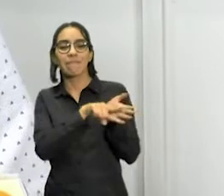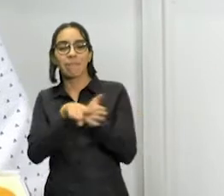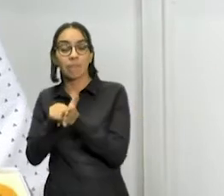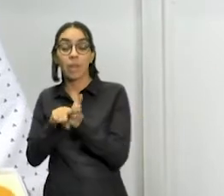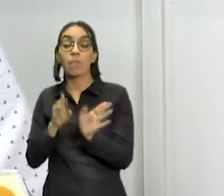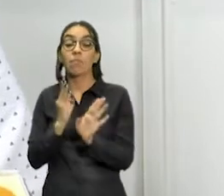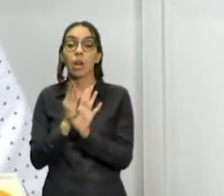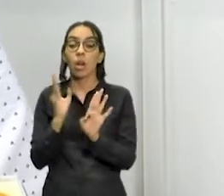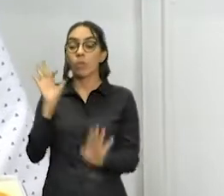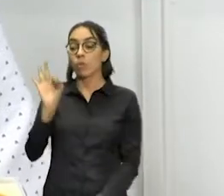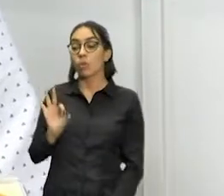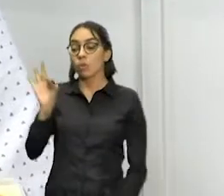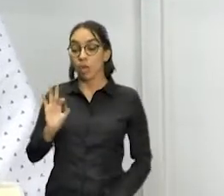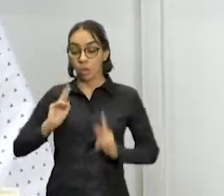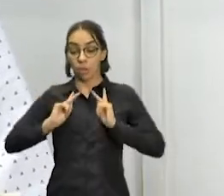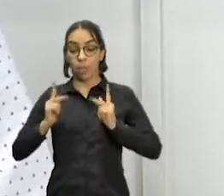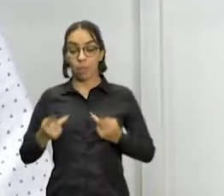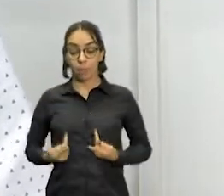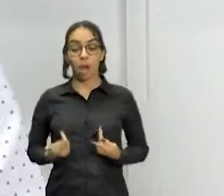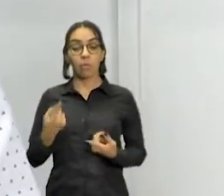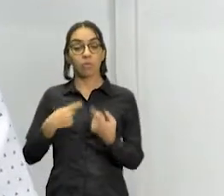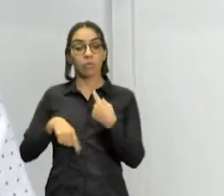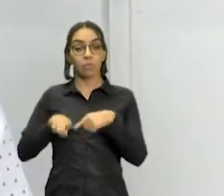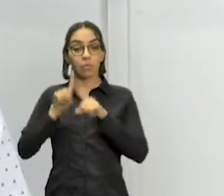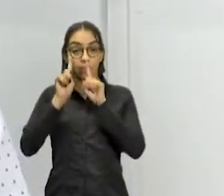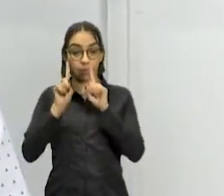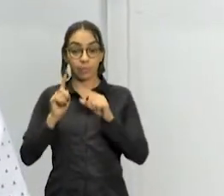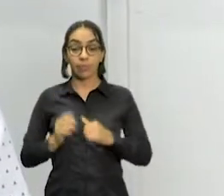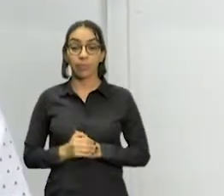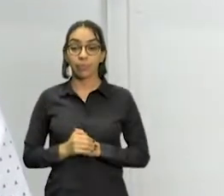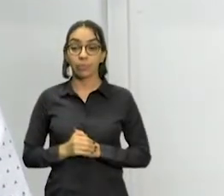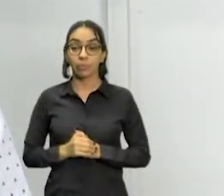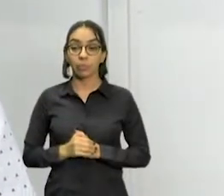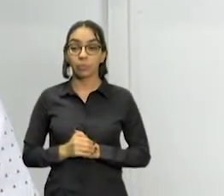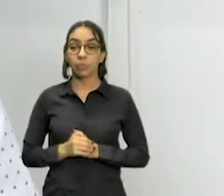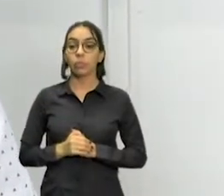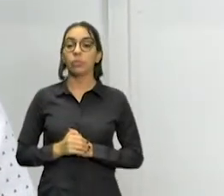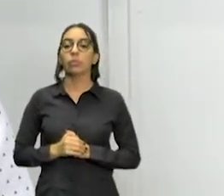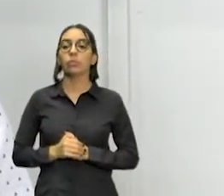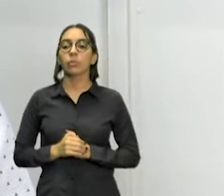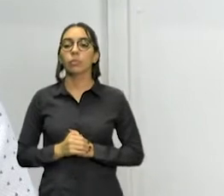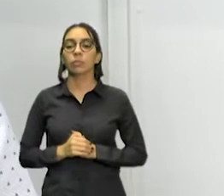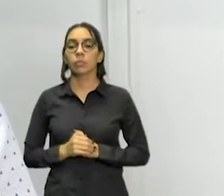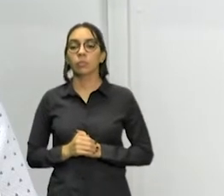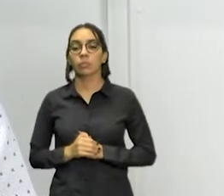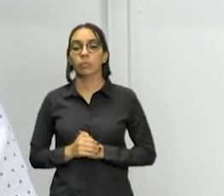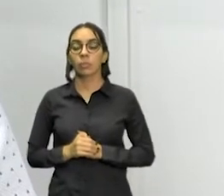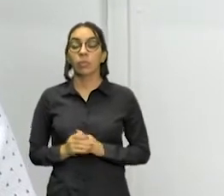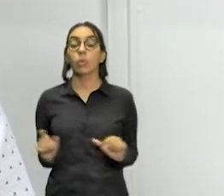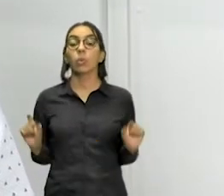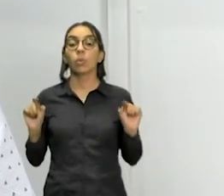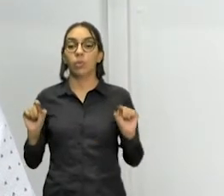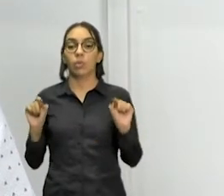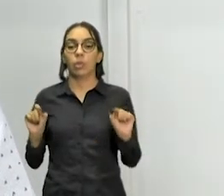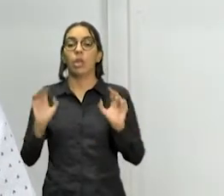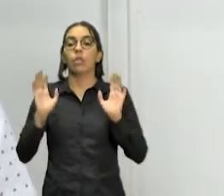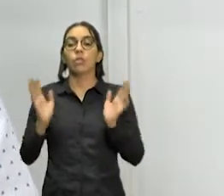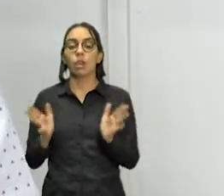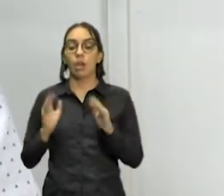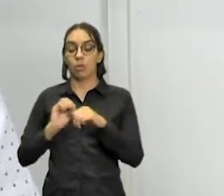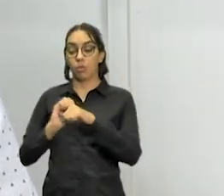desenvolvimento humano, que era uma abordagem dos impactos da Covid,